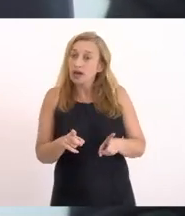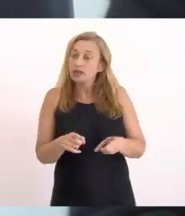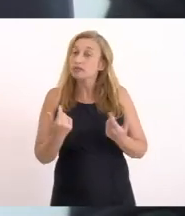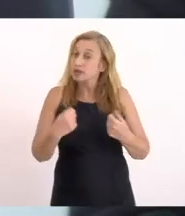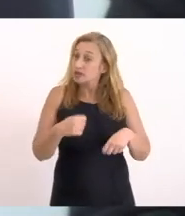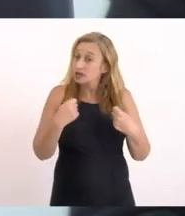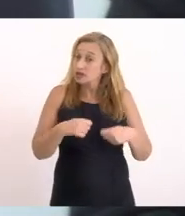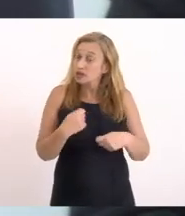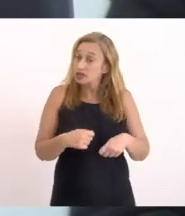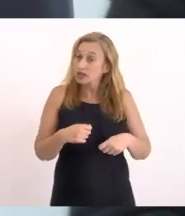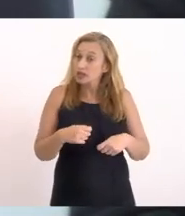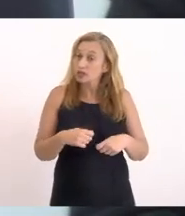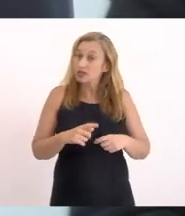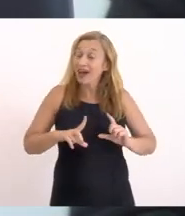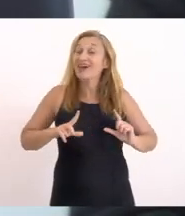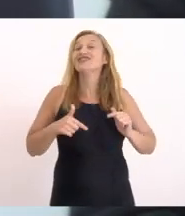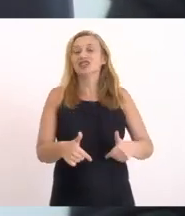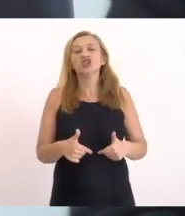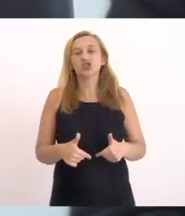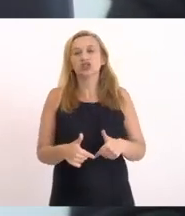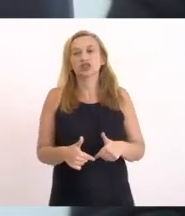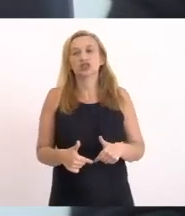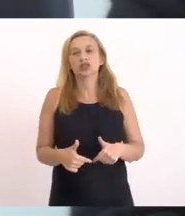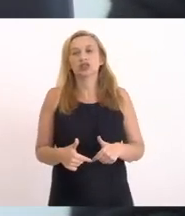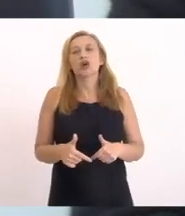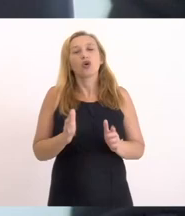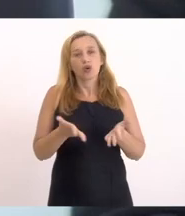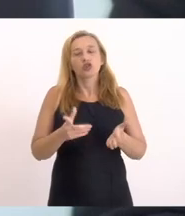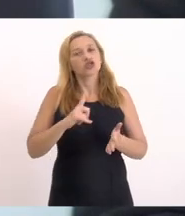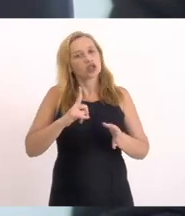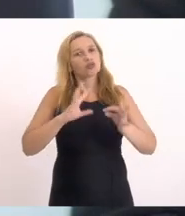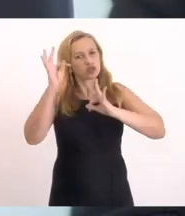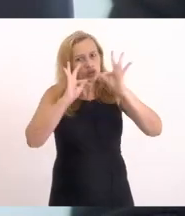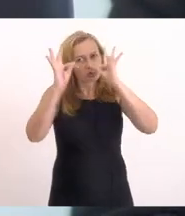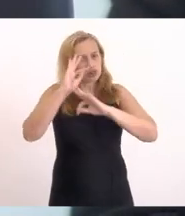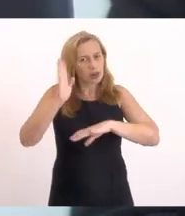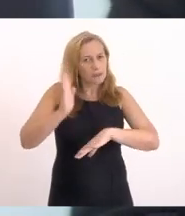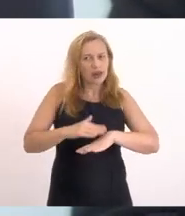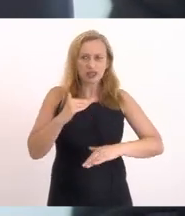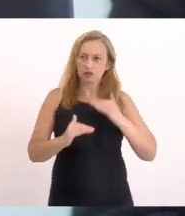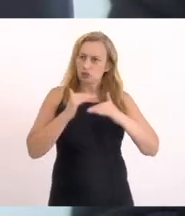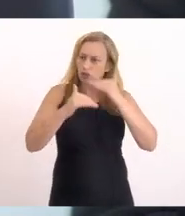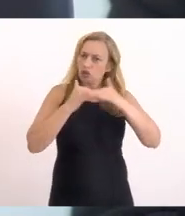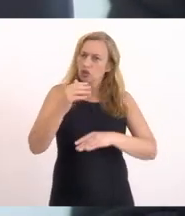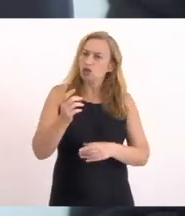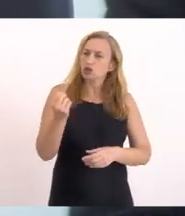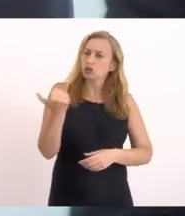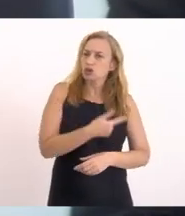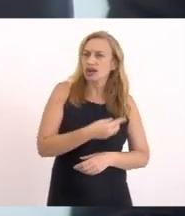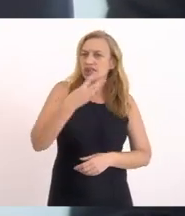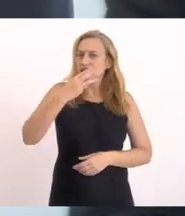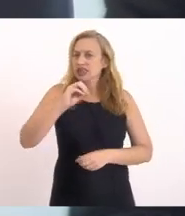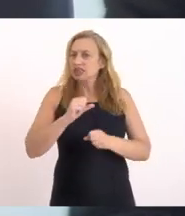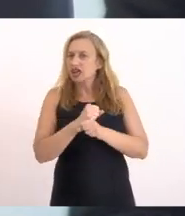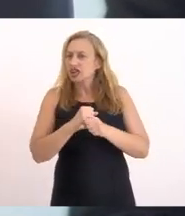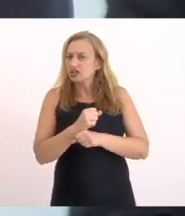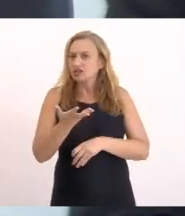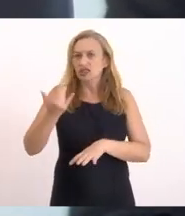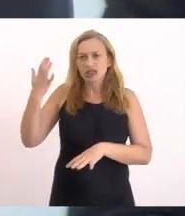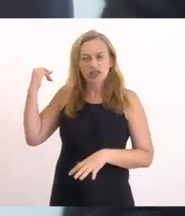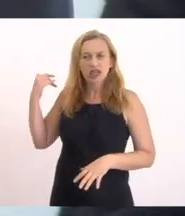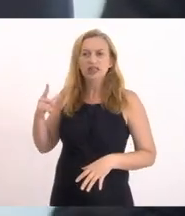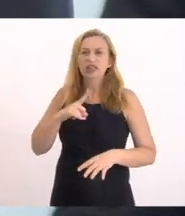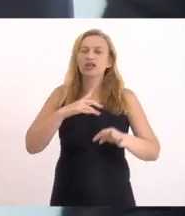gente também tem que tirar o chapéu Porque eu acho que A gente hoje tem a tecnologia Muito mais avançada Do que há 20, 30 anos atrás E a gente tem